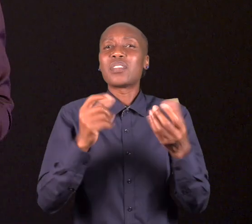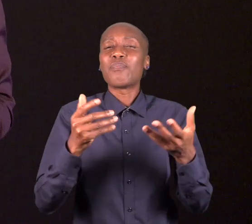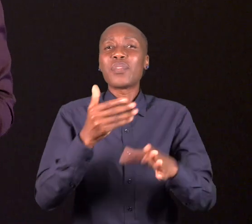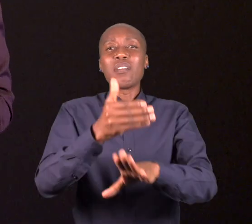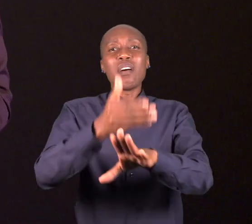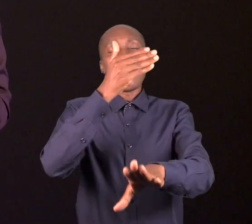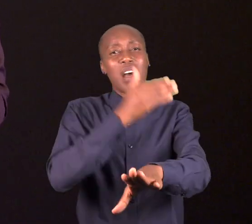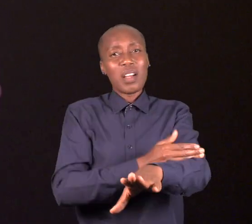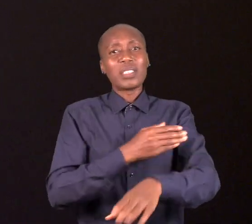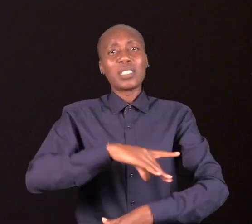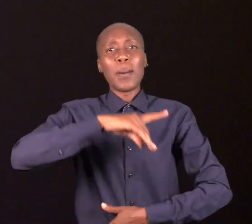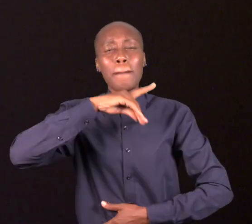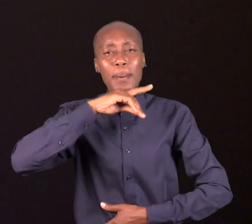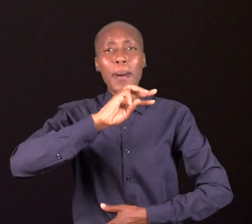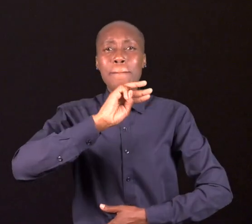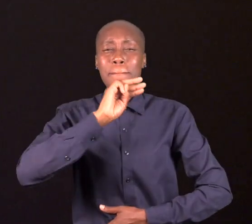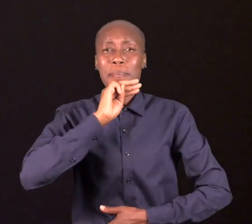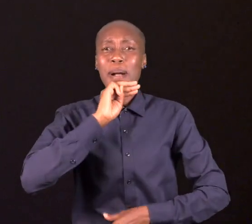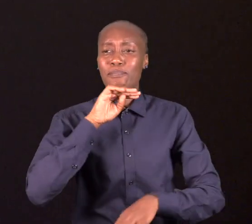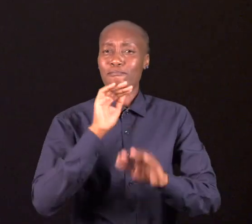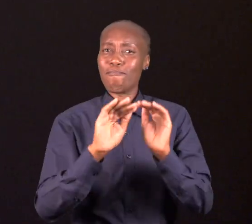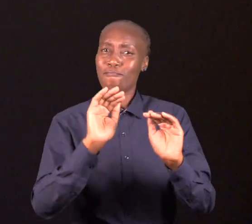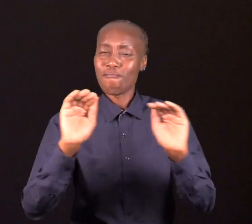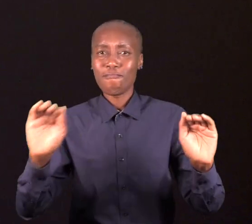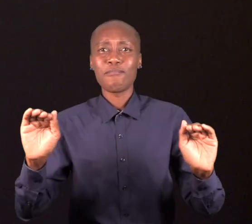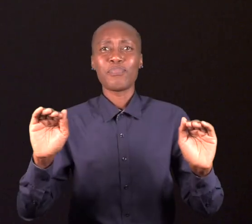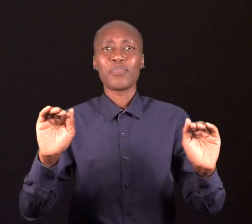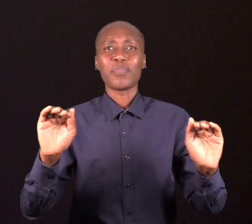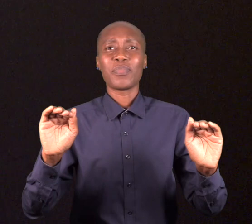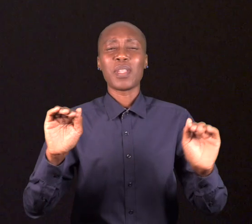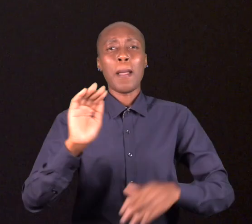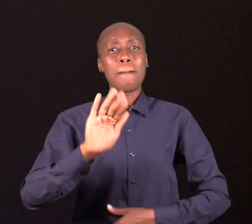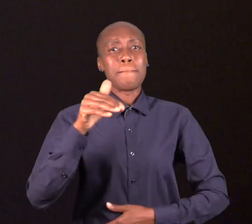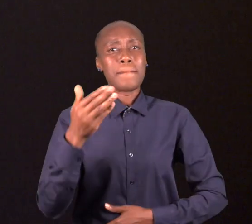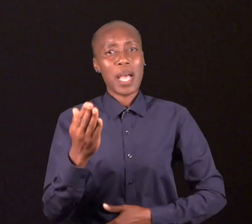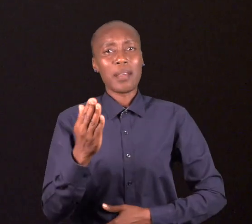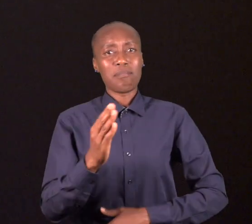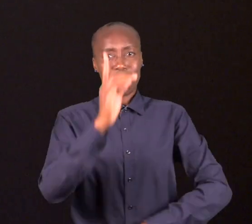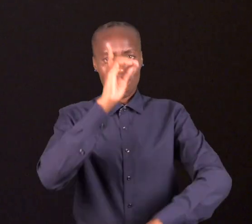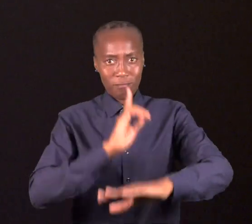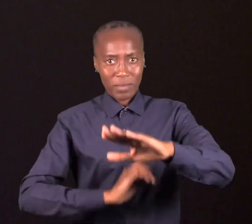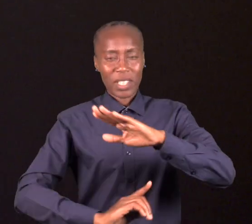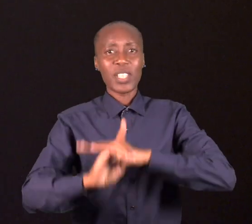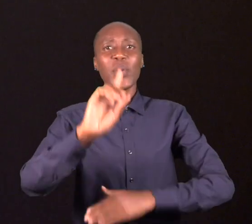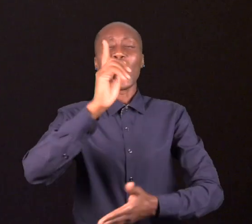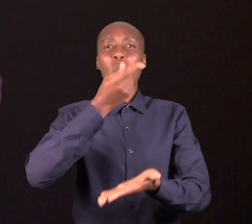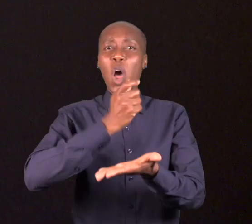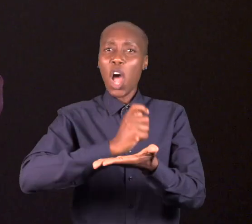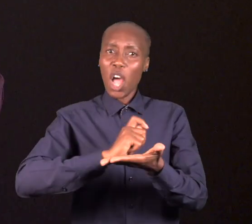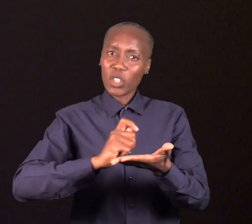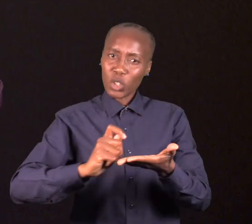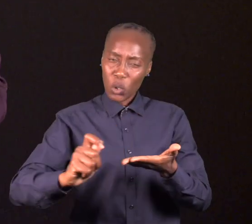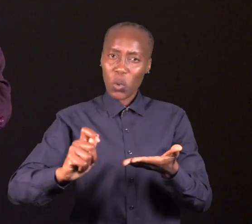que naqueles dias em que os pais encarregados da educação são convocados para acompanhar o aproveitamento